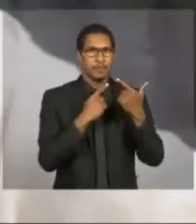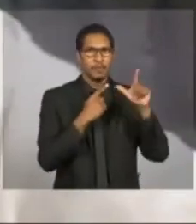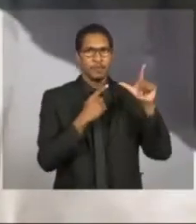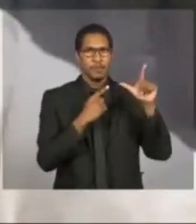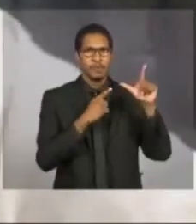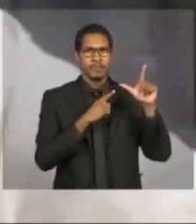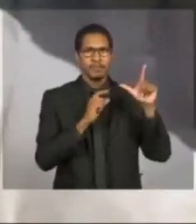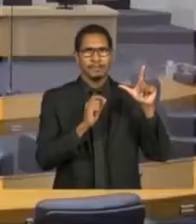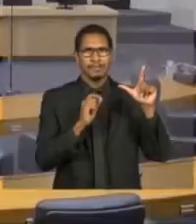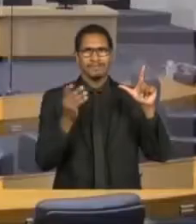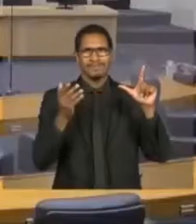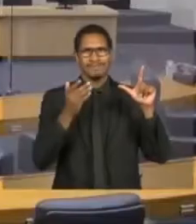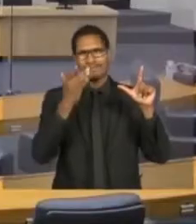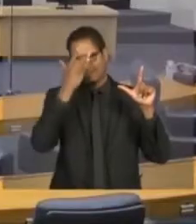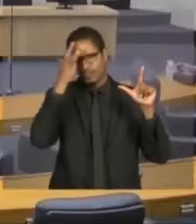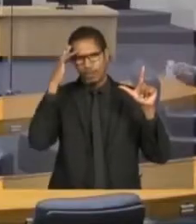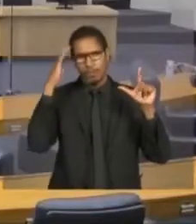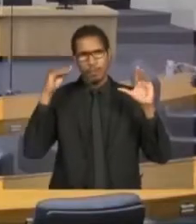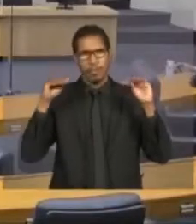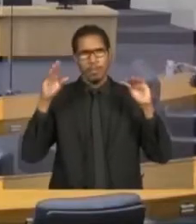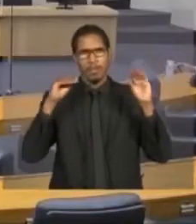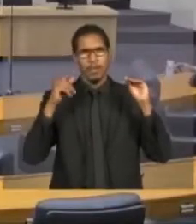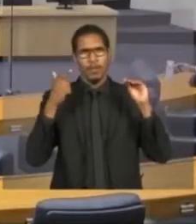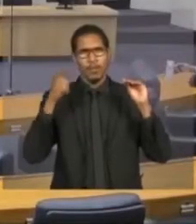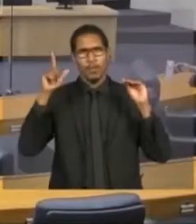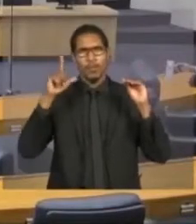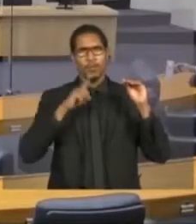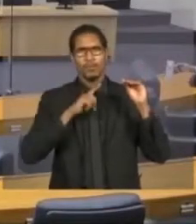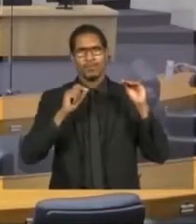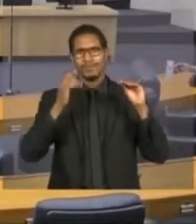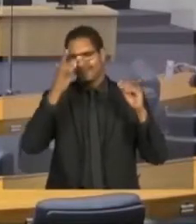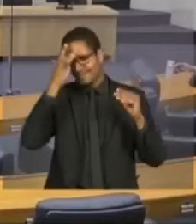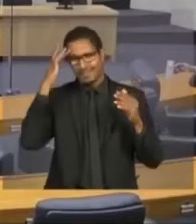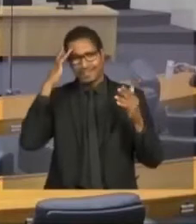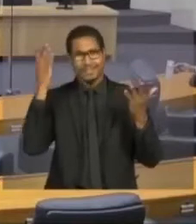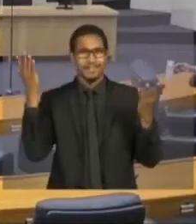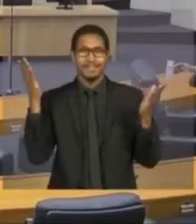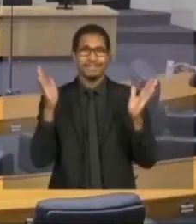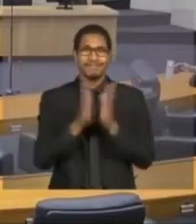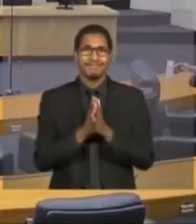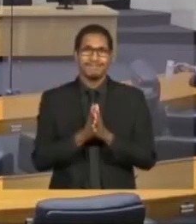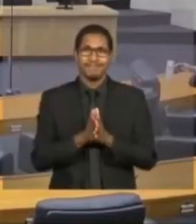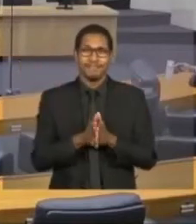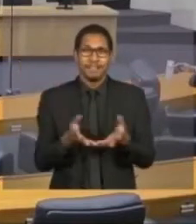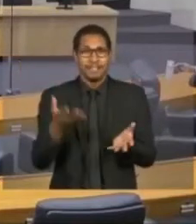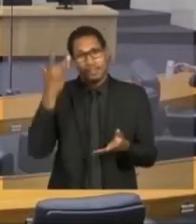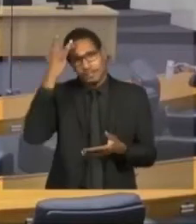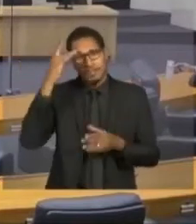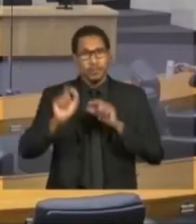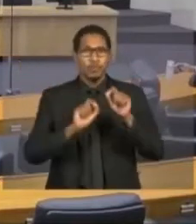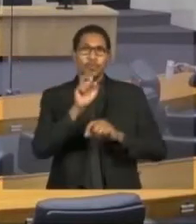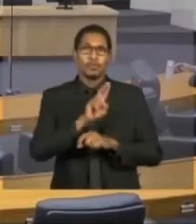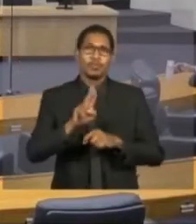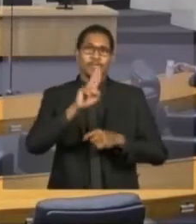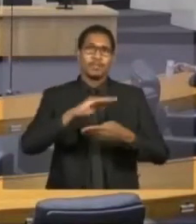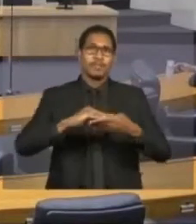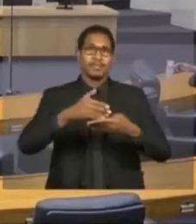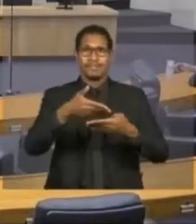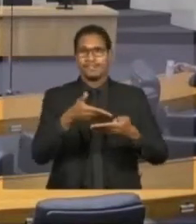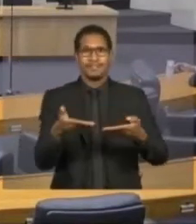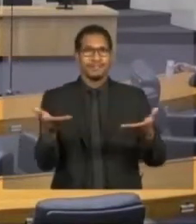Presidente, pede para desligar o microfone, por favor, porque as pessoas não costumam, não sabem... Bom,